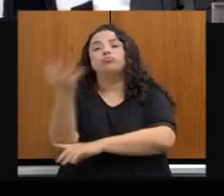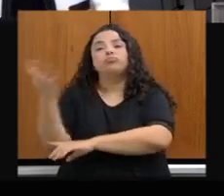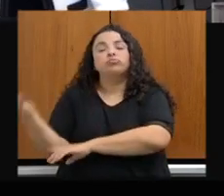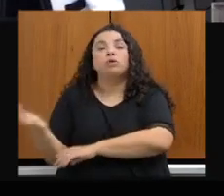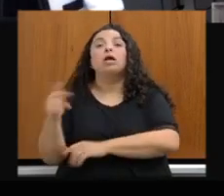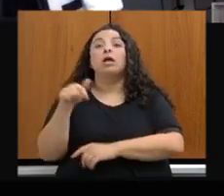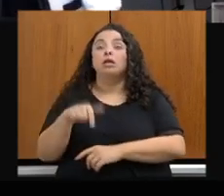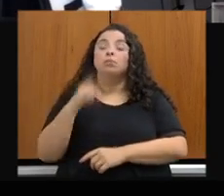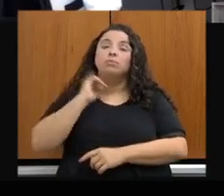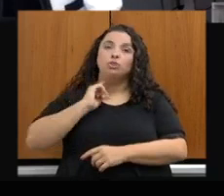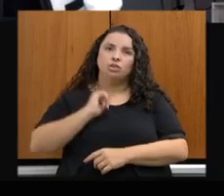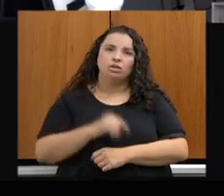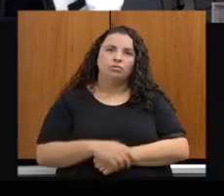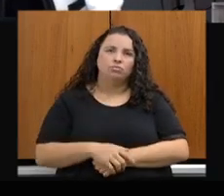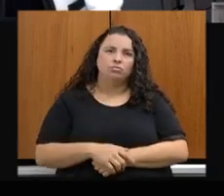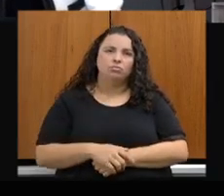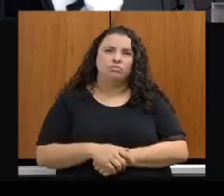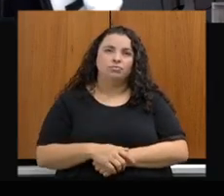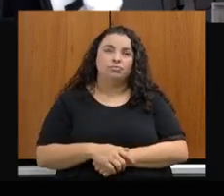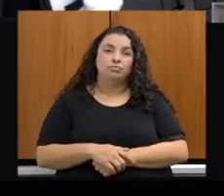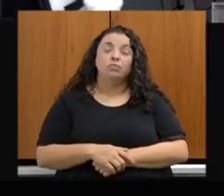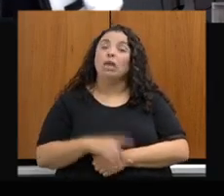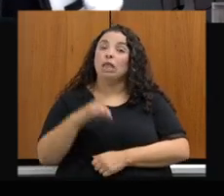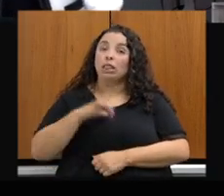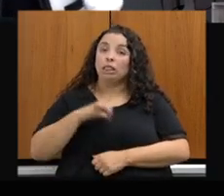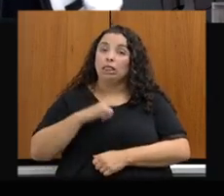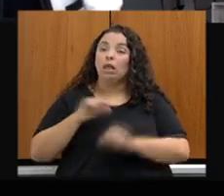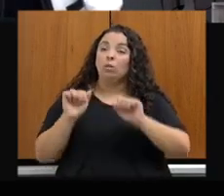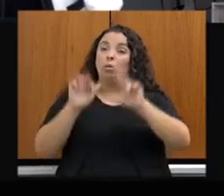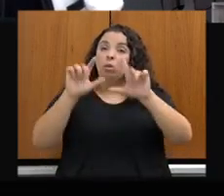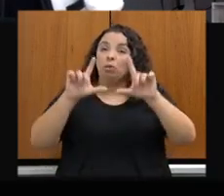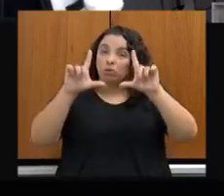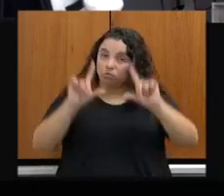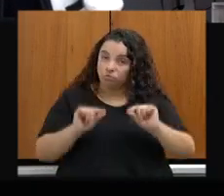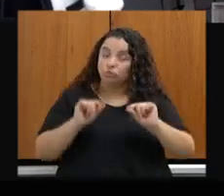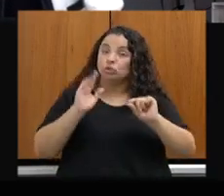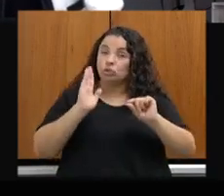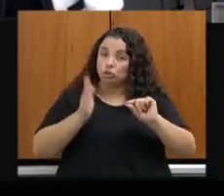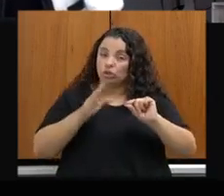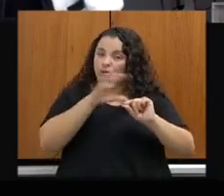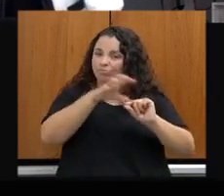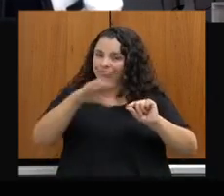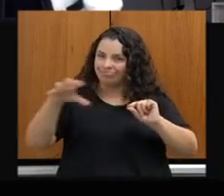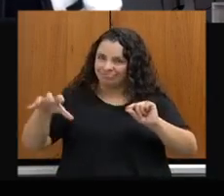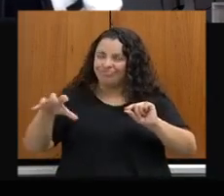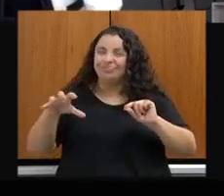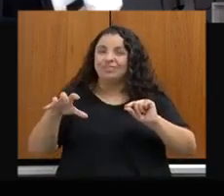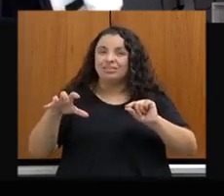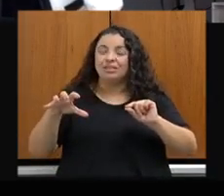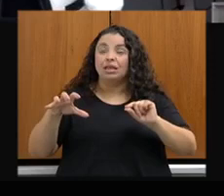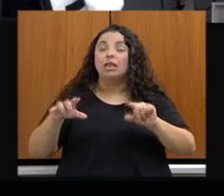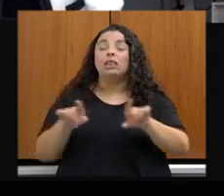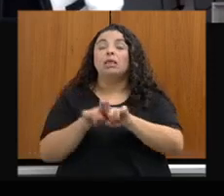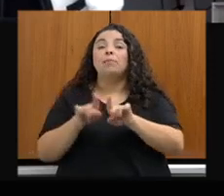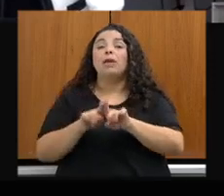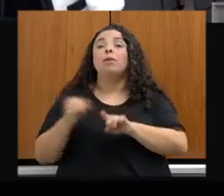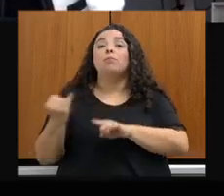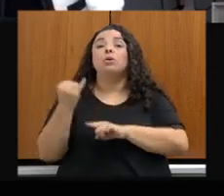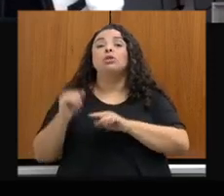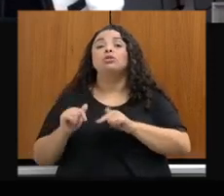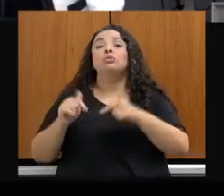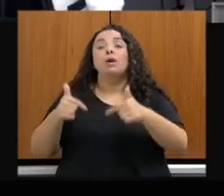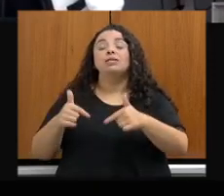Além da redução da emissão dos setores já apresentados, é muito importante também uma ação que o Estado tem